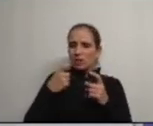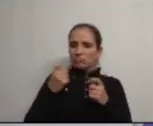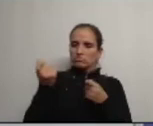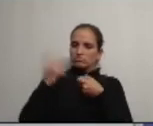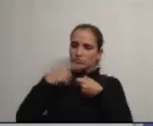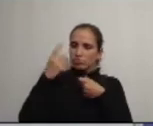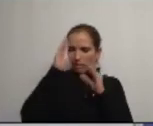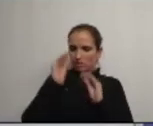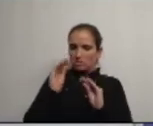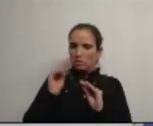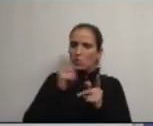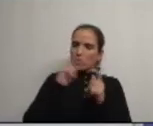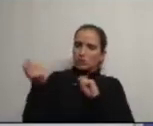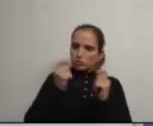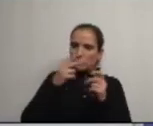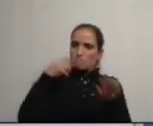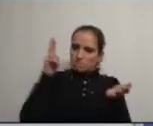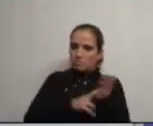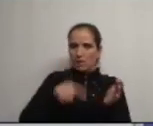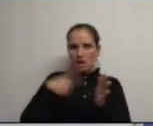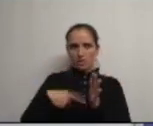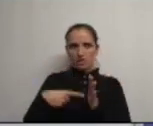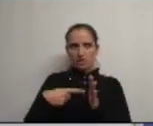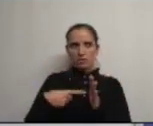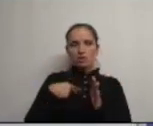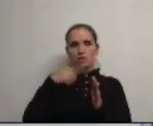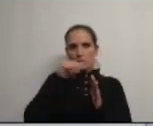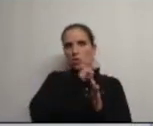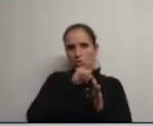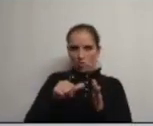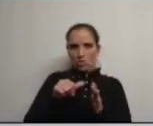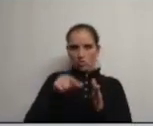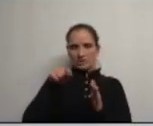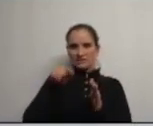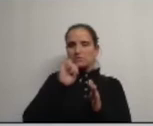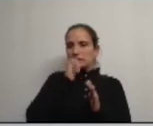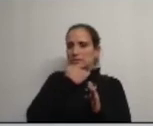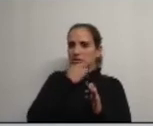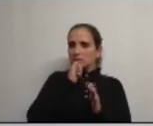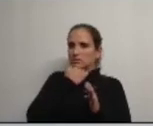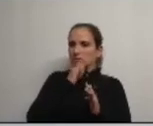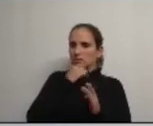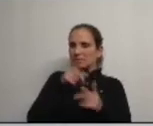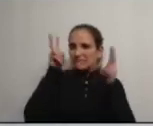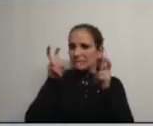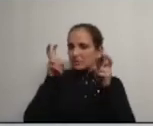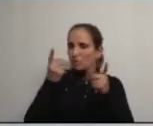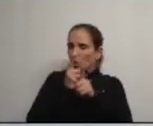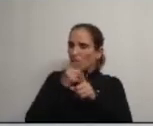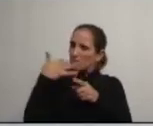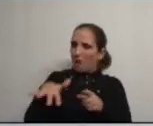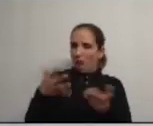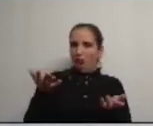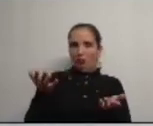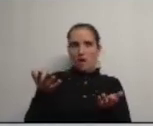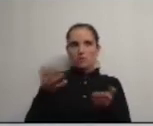municipalização seja discutida a sério em Agda eu também concordo que este secretismo e este termo começou logo mal o